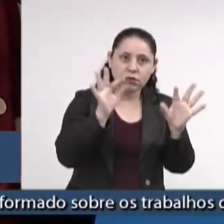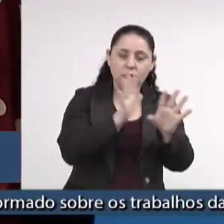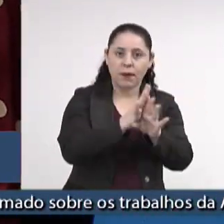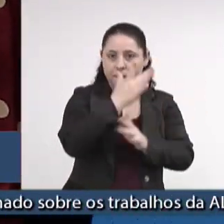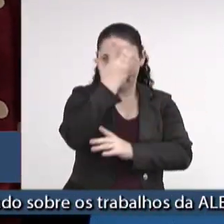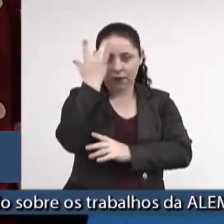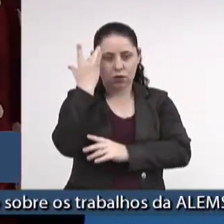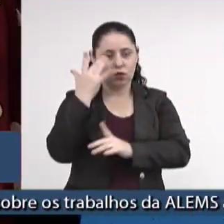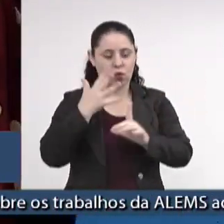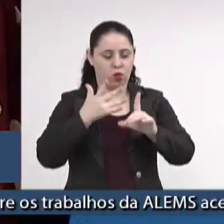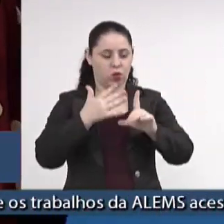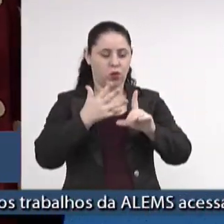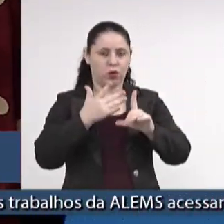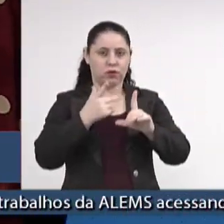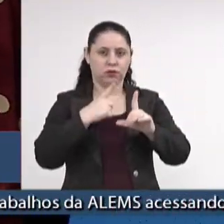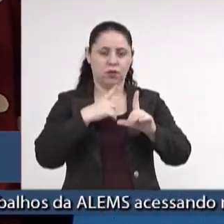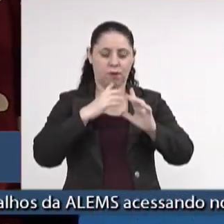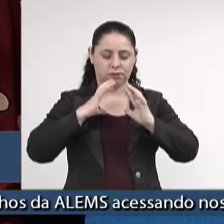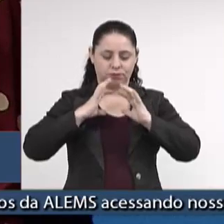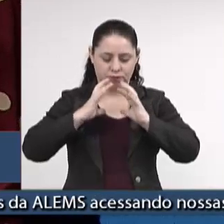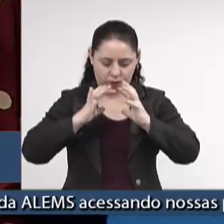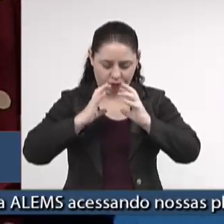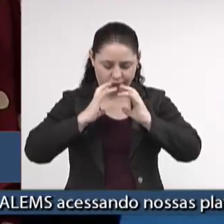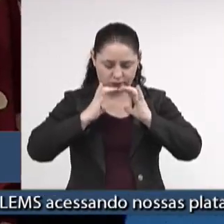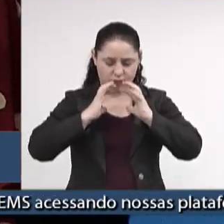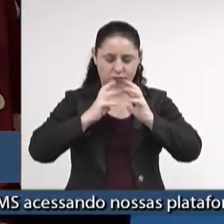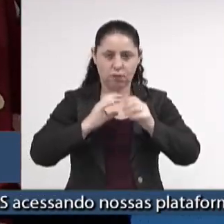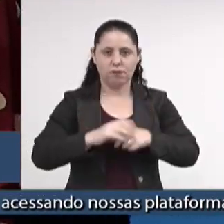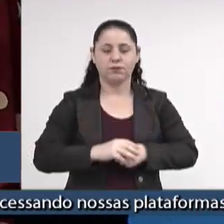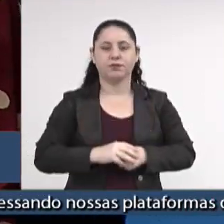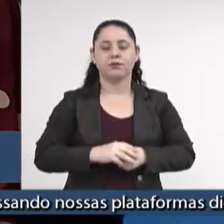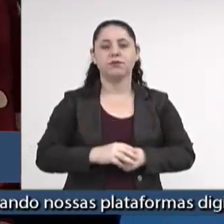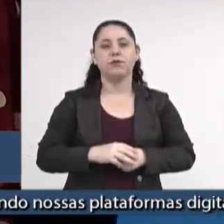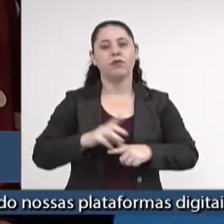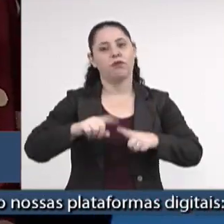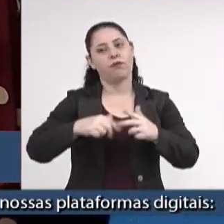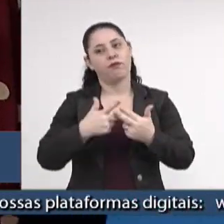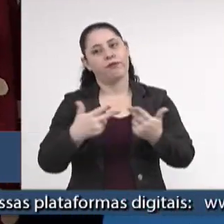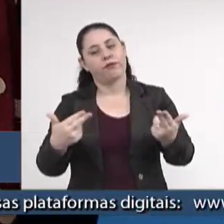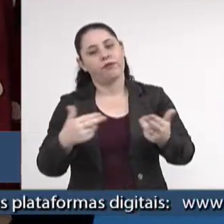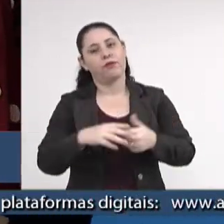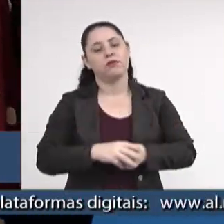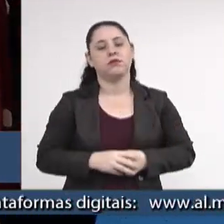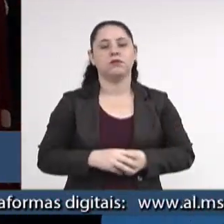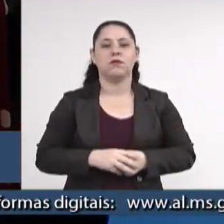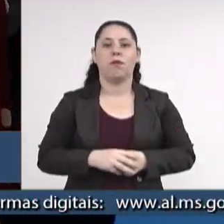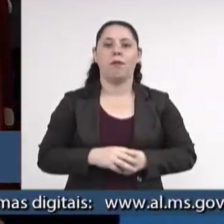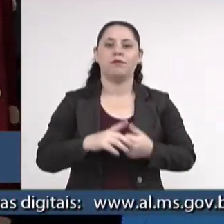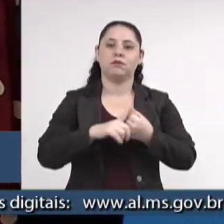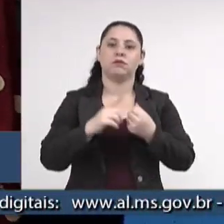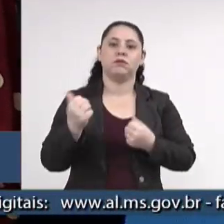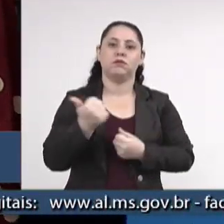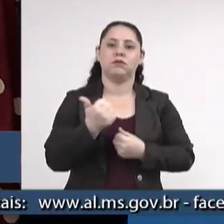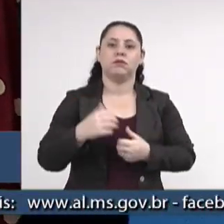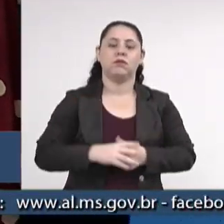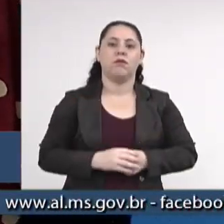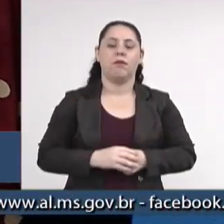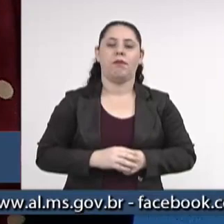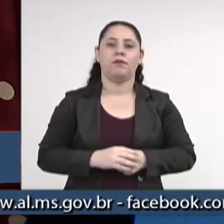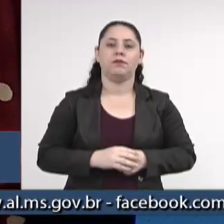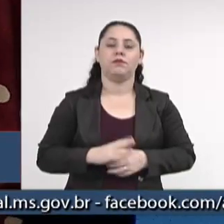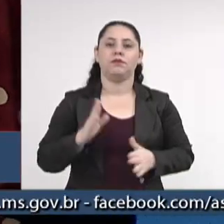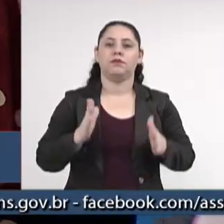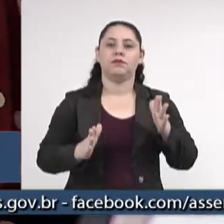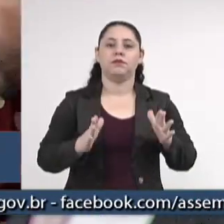das pessoas com transtorno do espectro autista e da outras providências. Artigo 1º. Fica